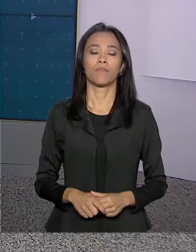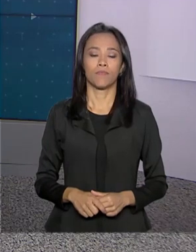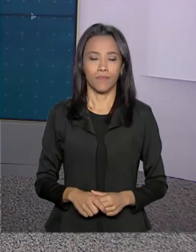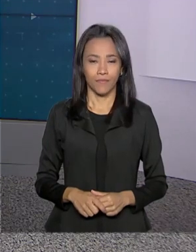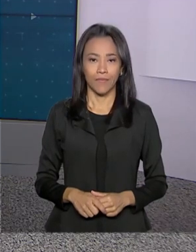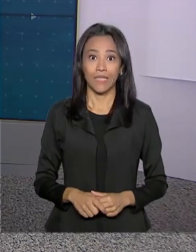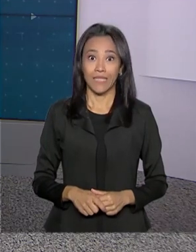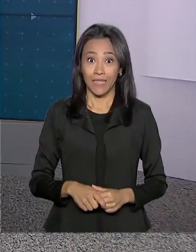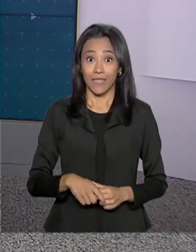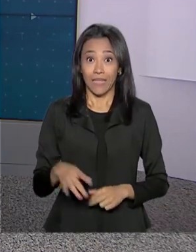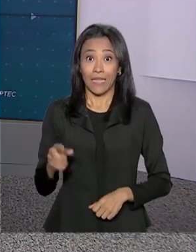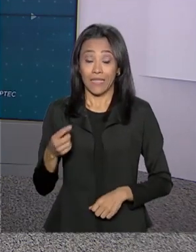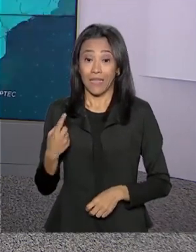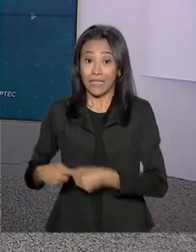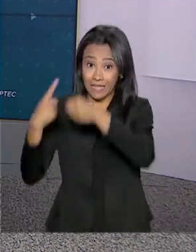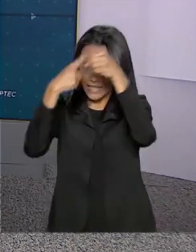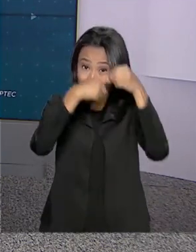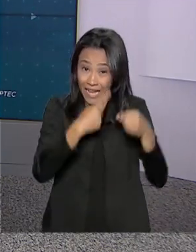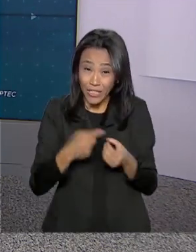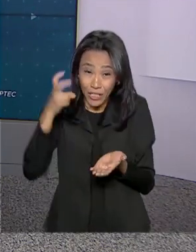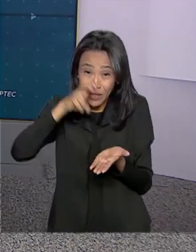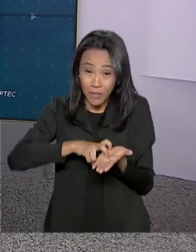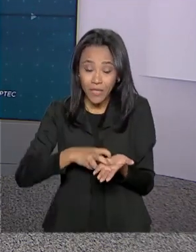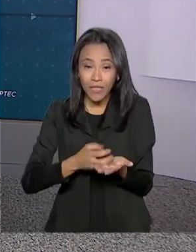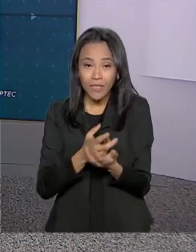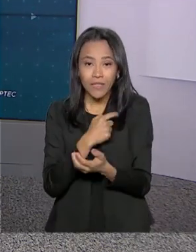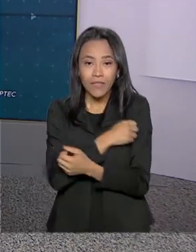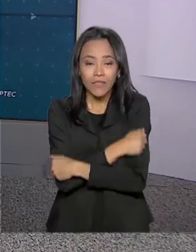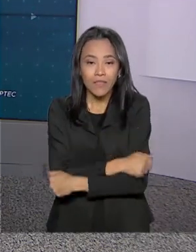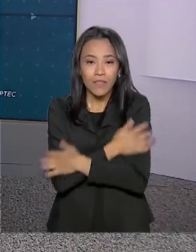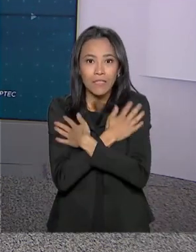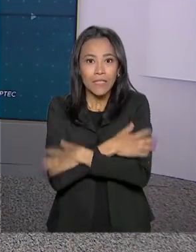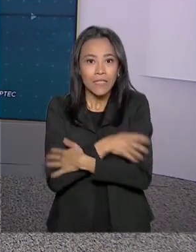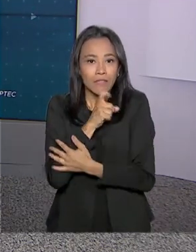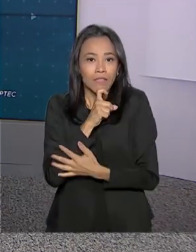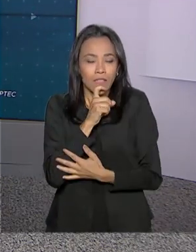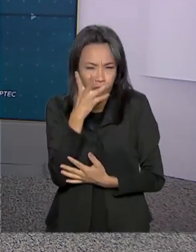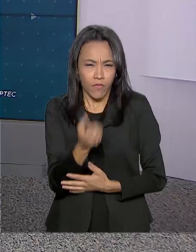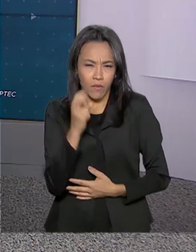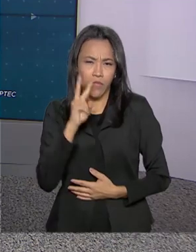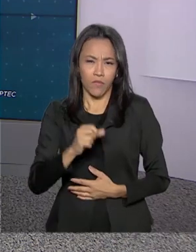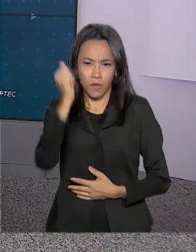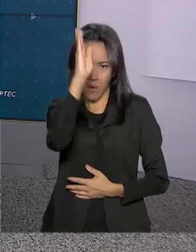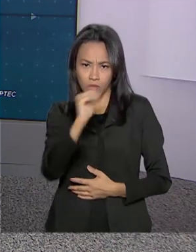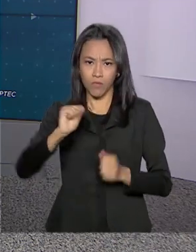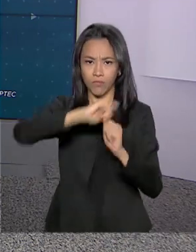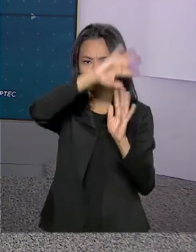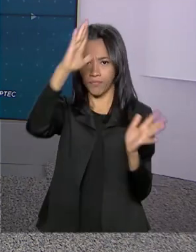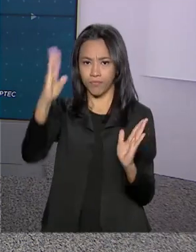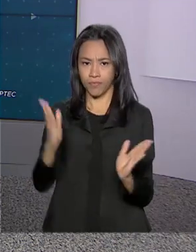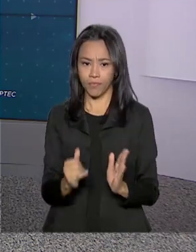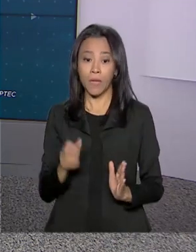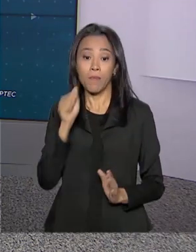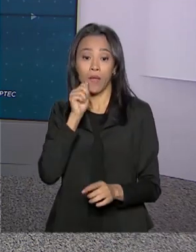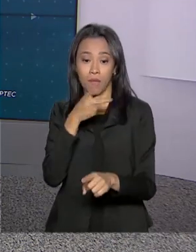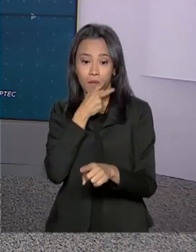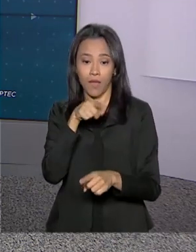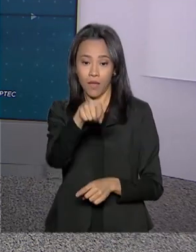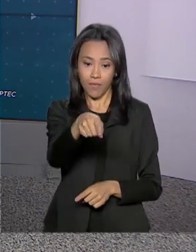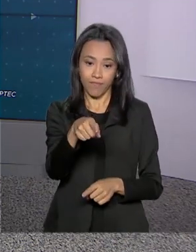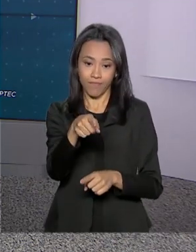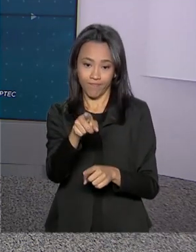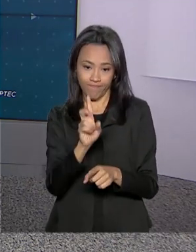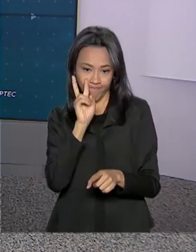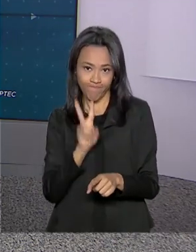Em muitas cidades, as manhãs estão bem frias. Vamos então ao nosso mapa. Bom, em Macapá, lá